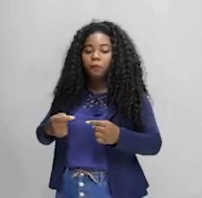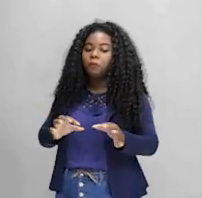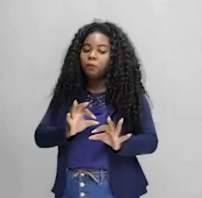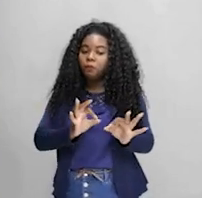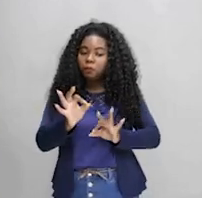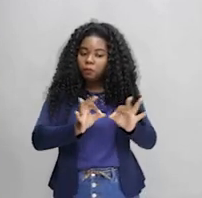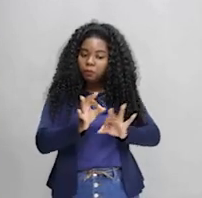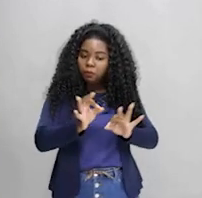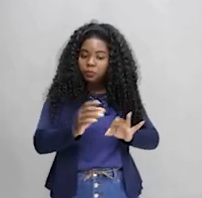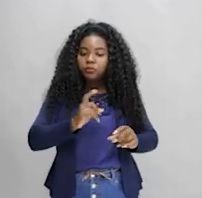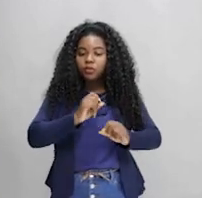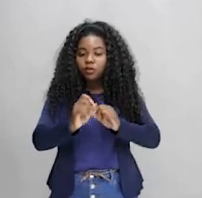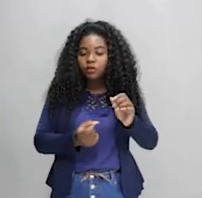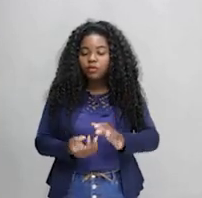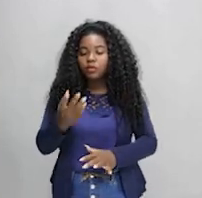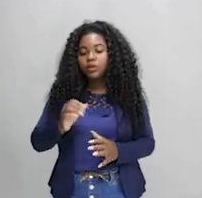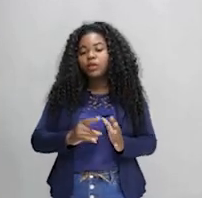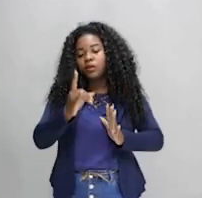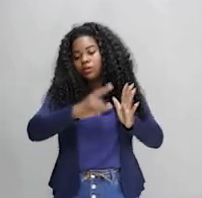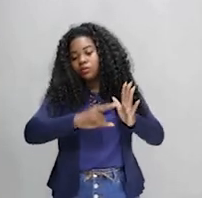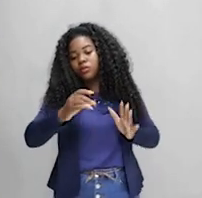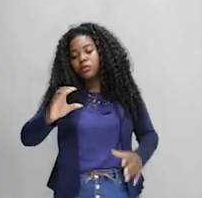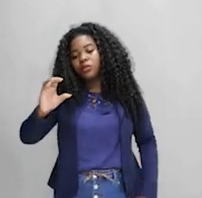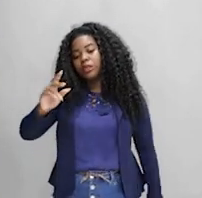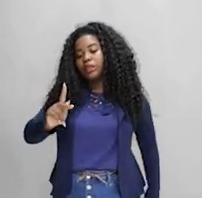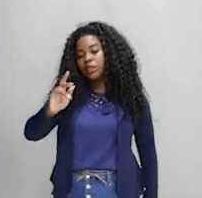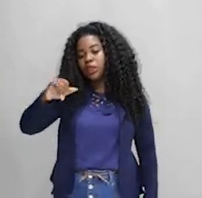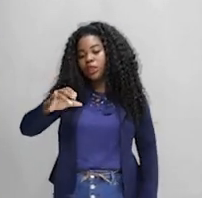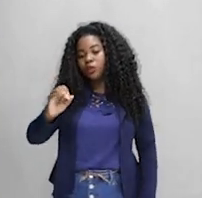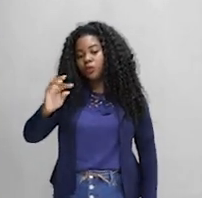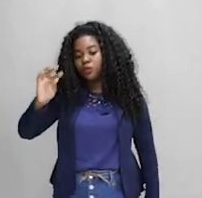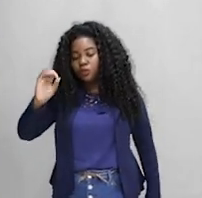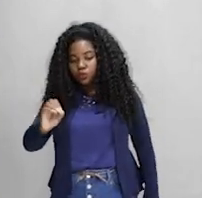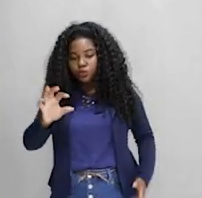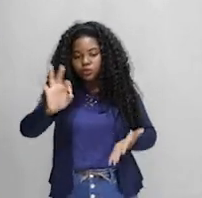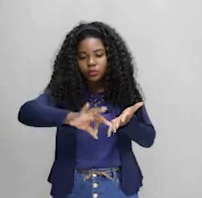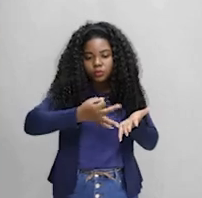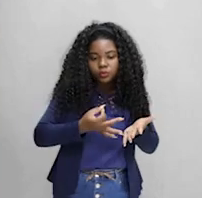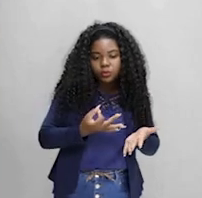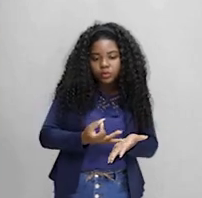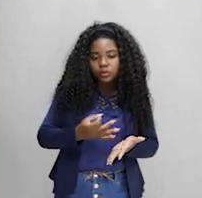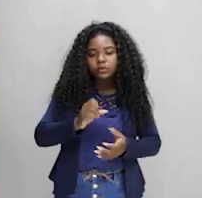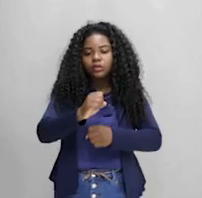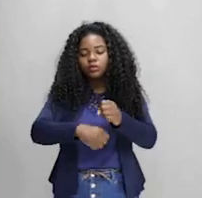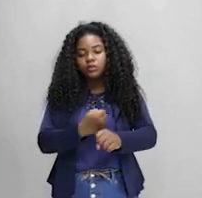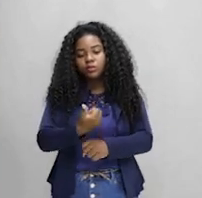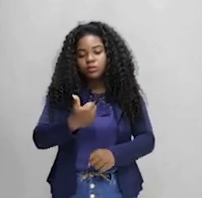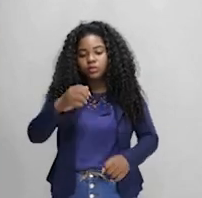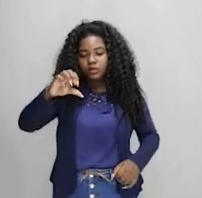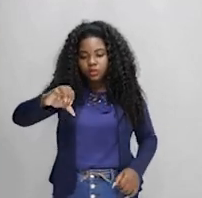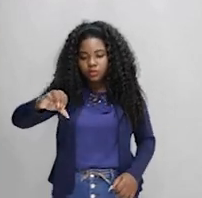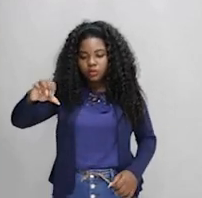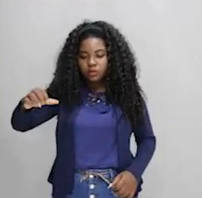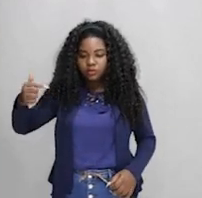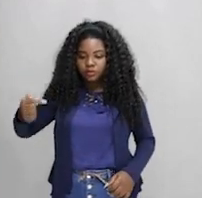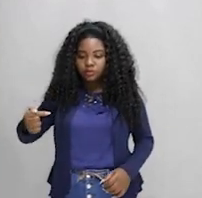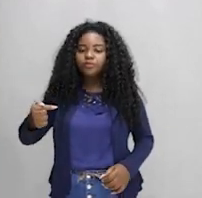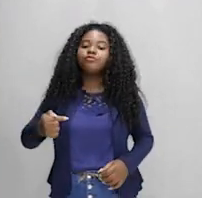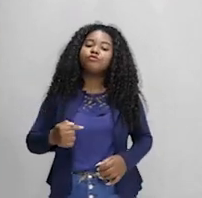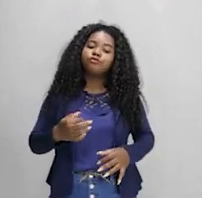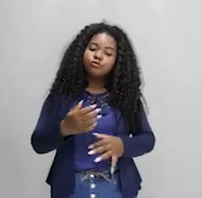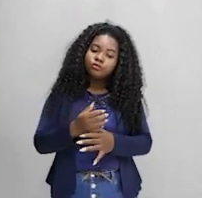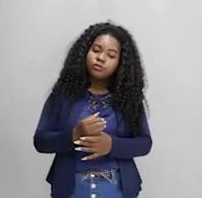famoso Protocolo de Quioto, que foi assinado, galera, em 1997, na cidade de Quioto, no Japão.